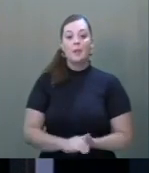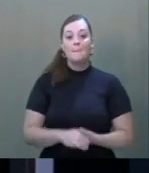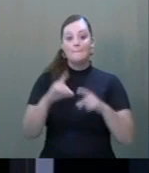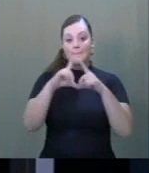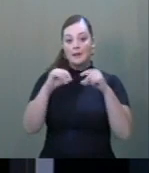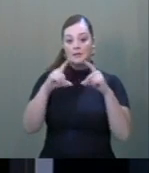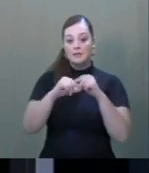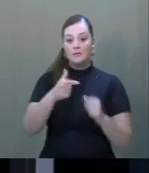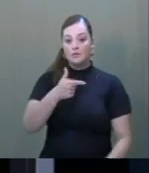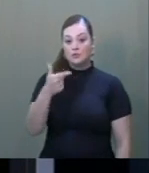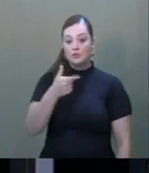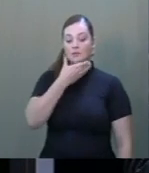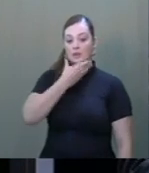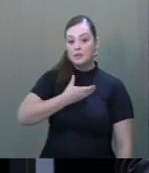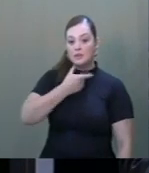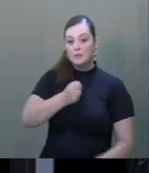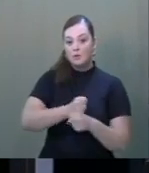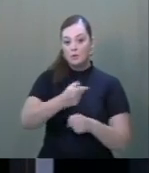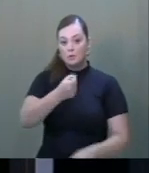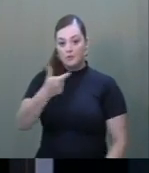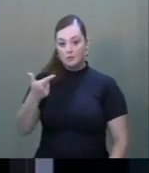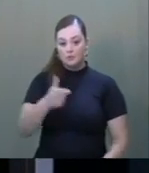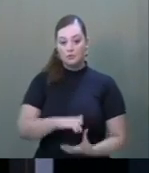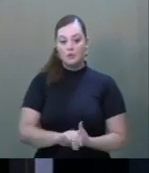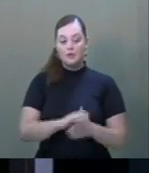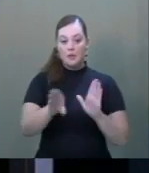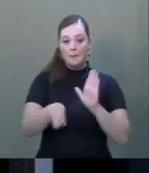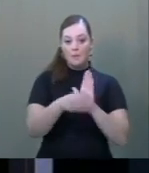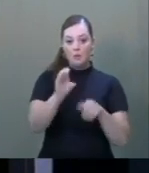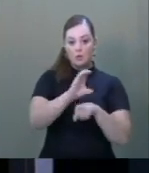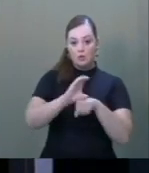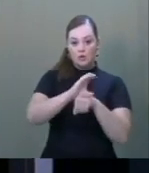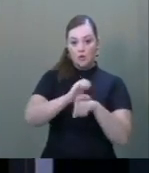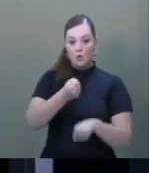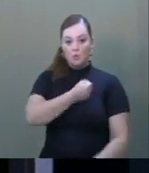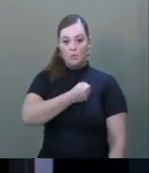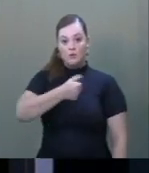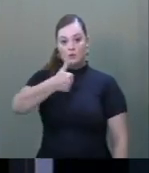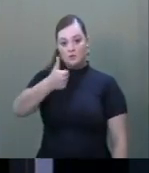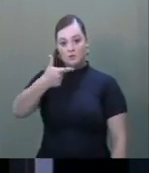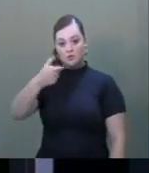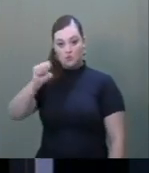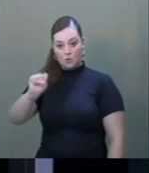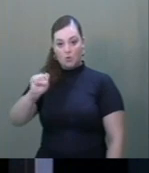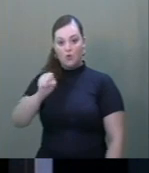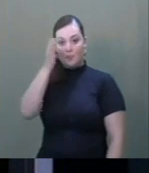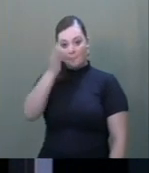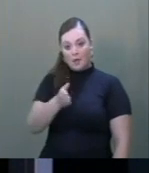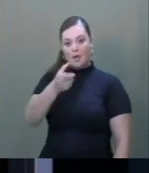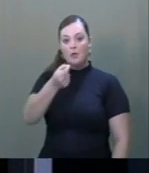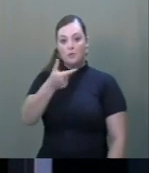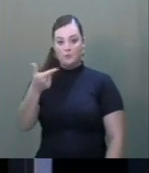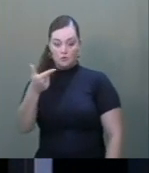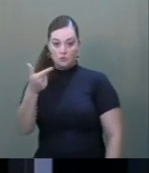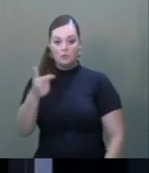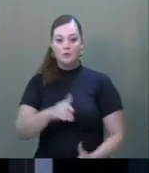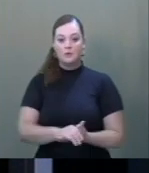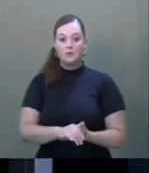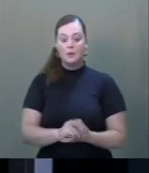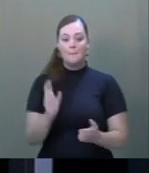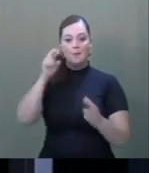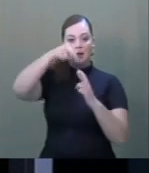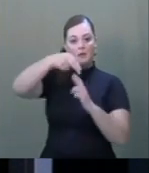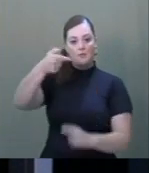Emenda Constitucional 128-2022, acrescenta parágrafo